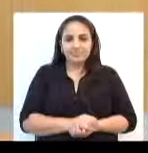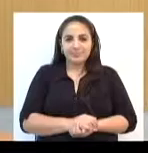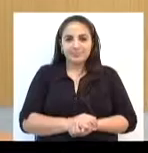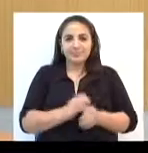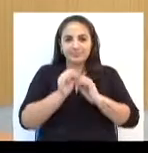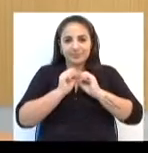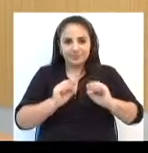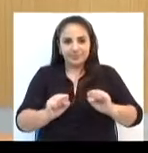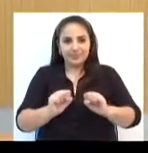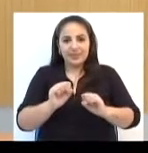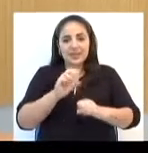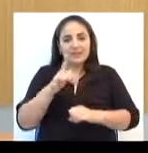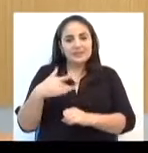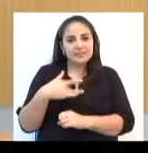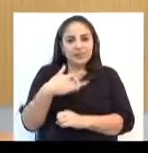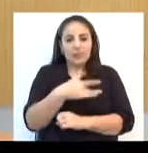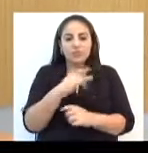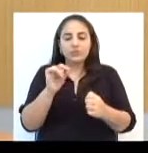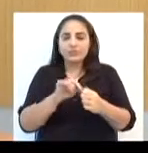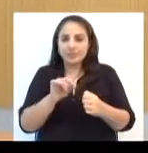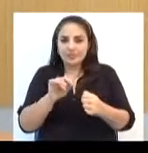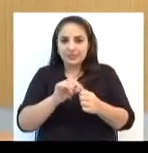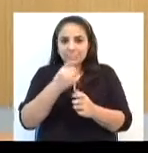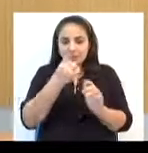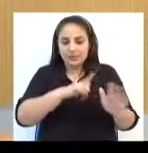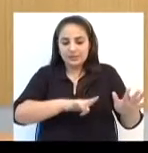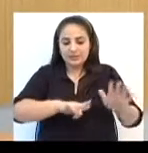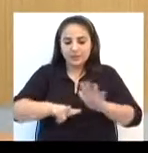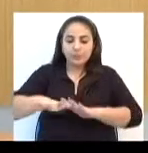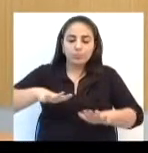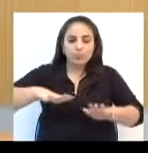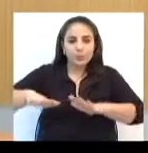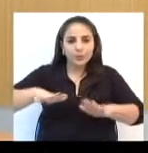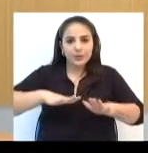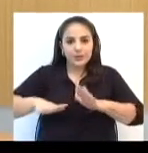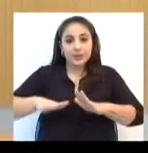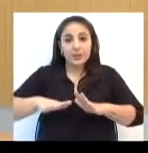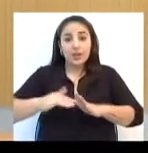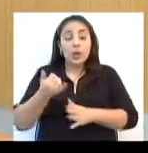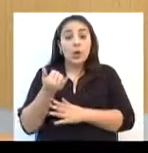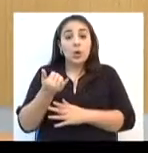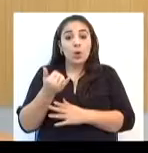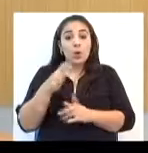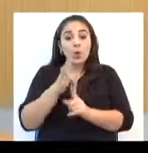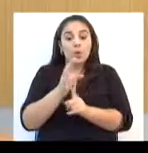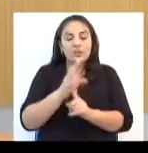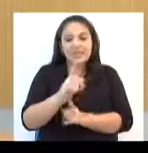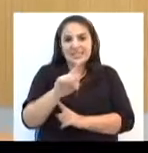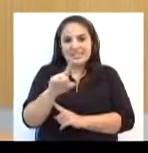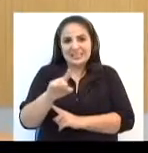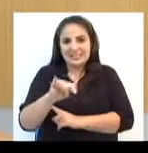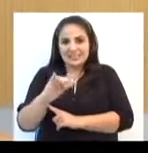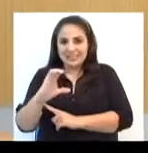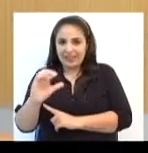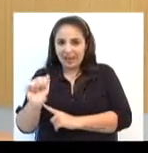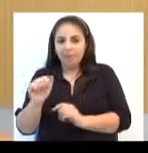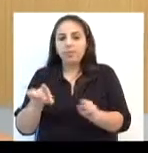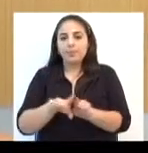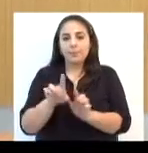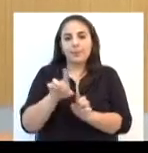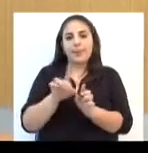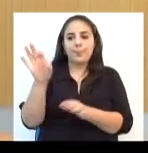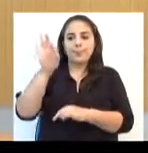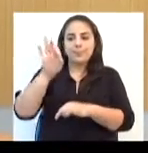A Secretaria de Saúde está fazendo uma semana de mobilização contra a zika e a dengue, já que mais de